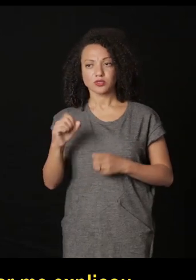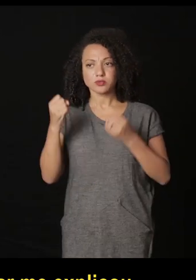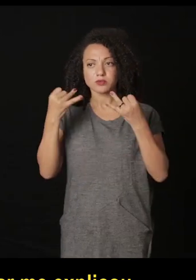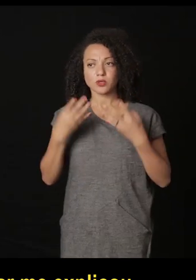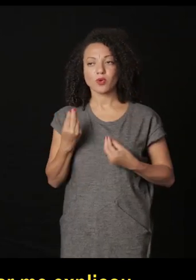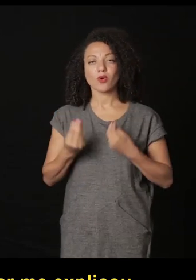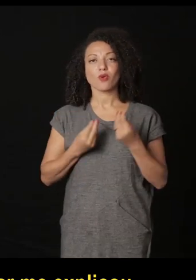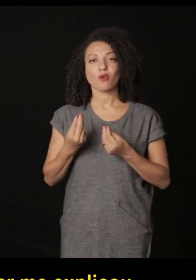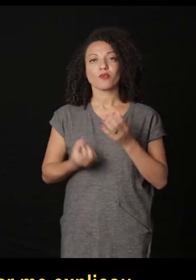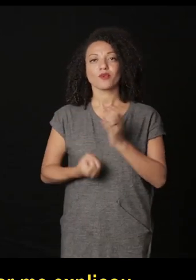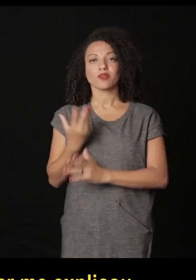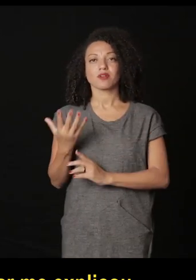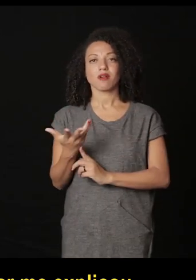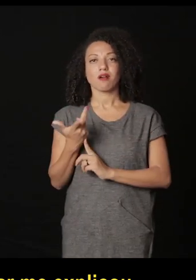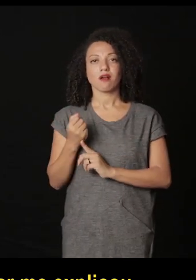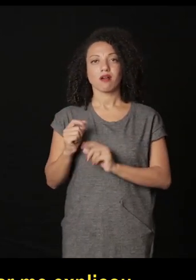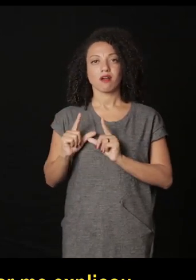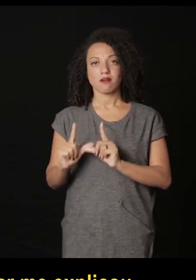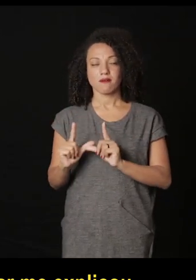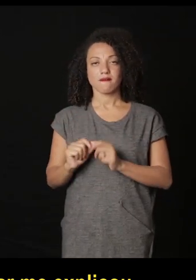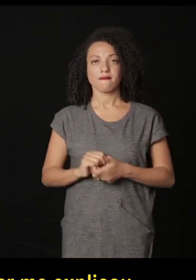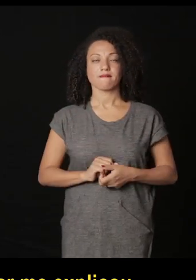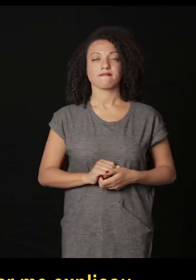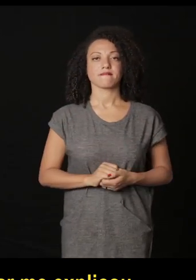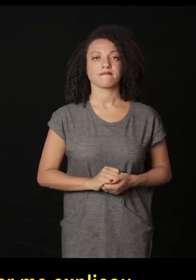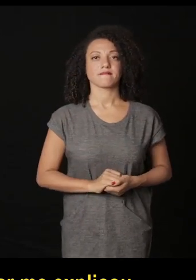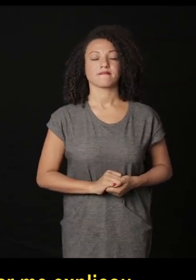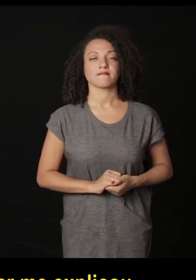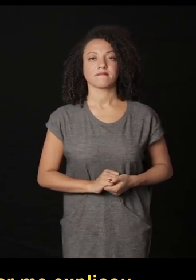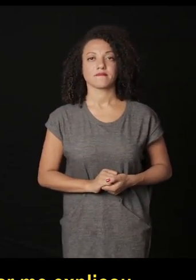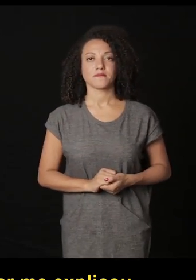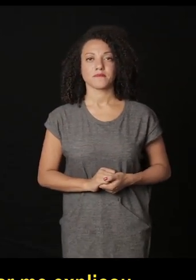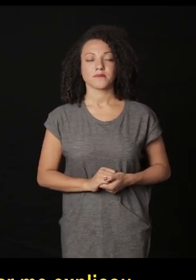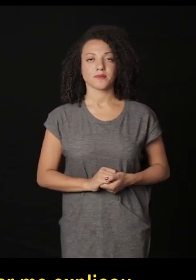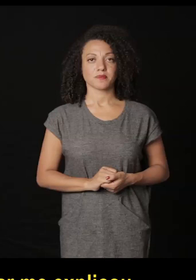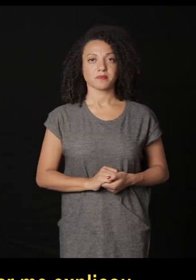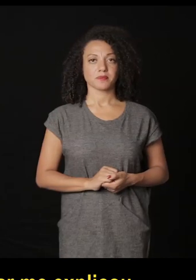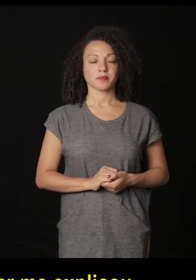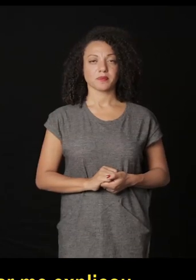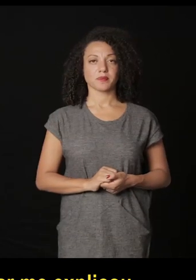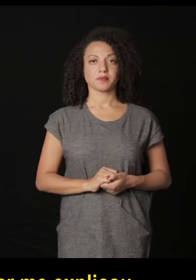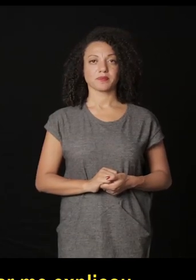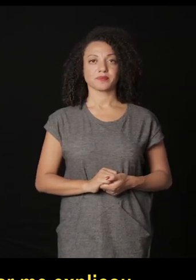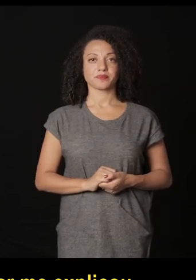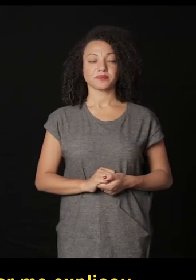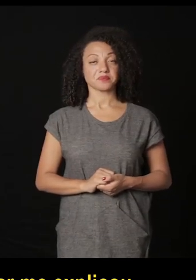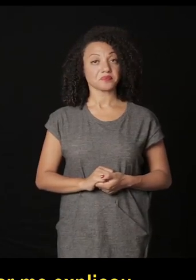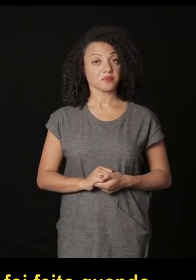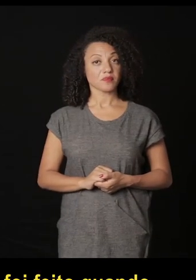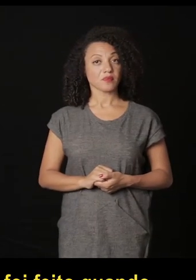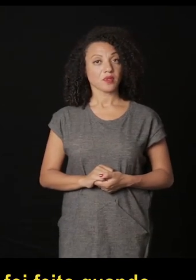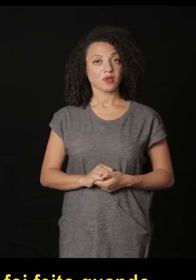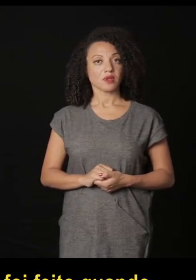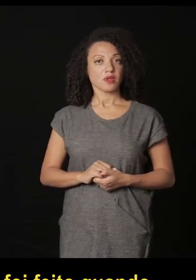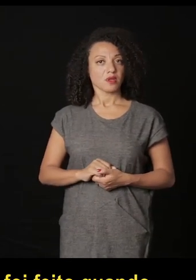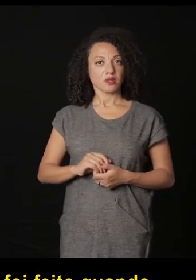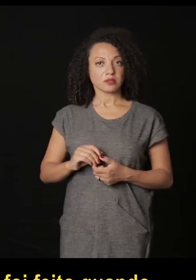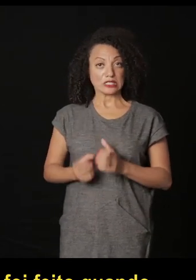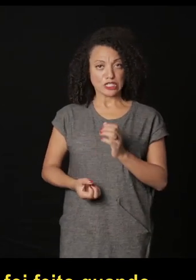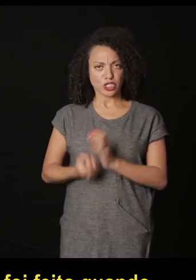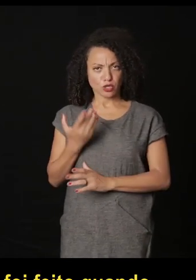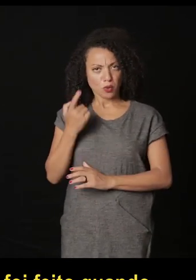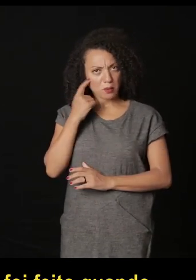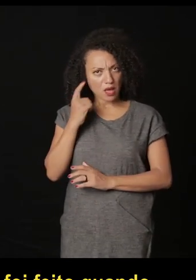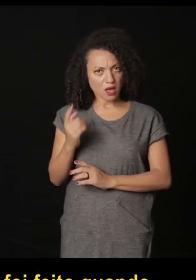Claudian Duchar me explicou como esta obra se foi feita isso não foi